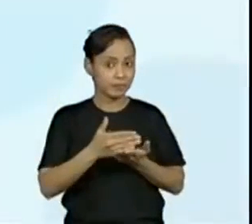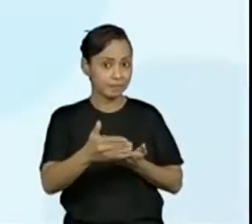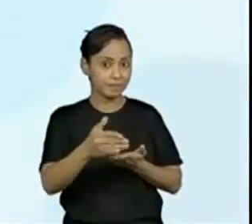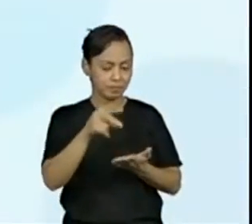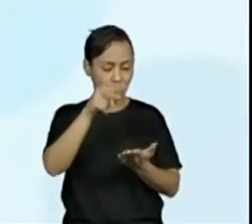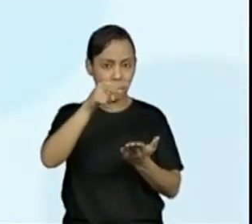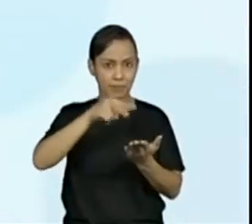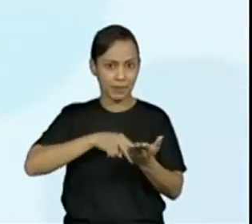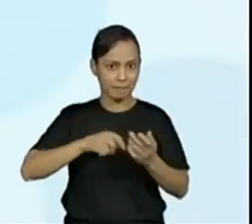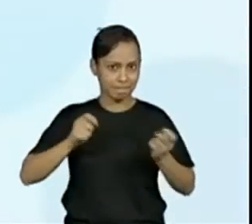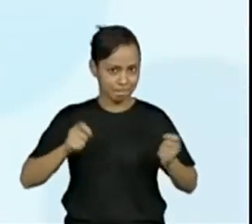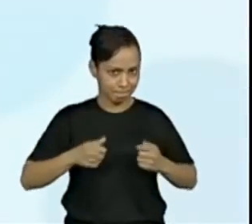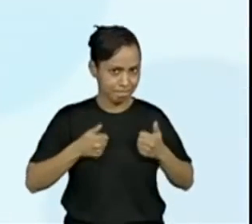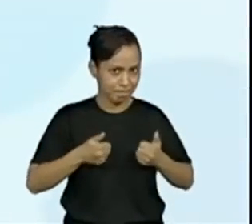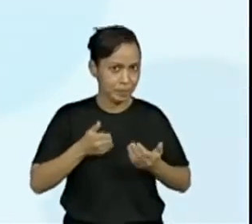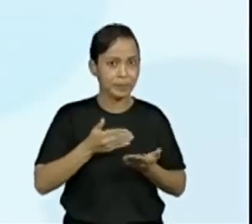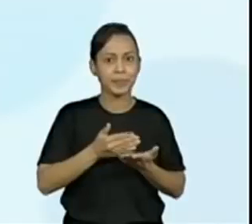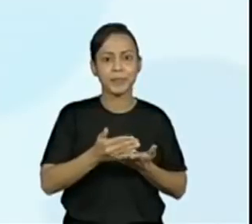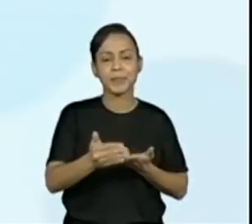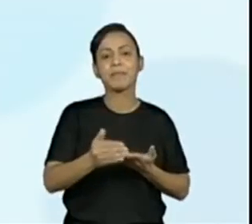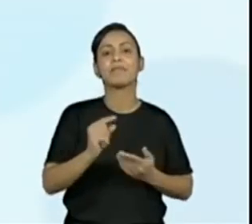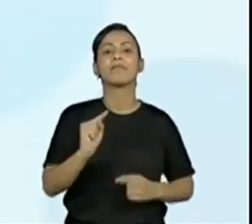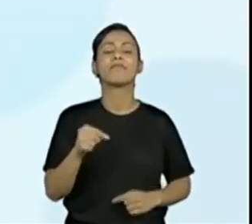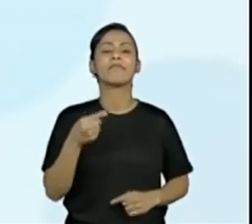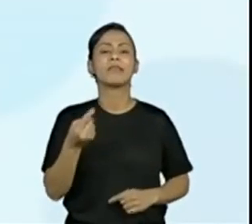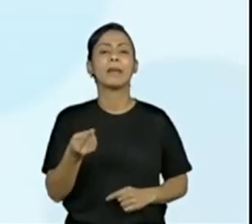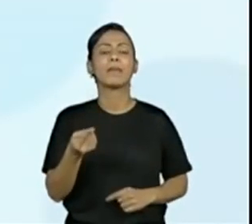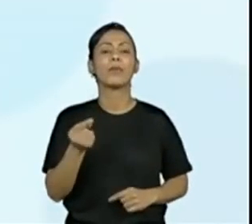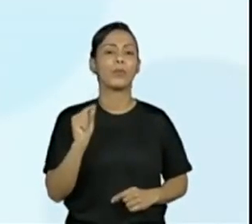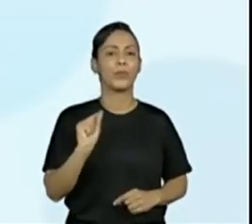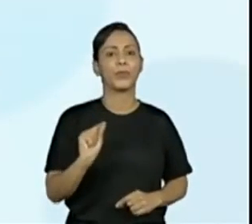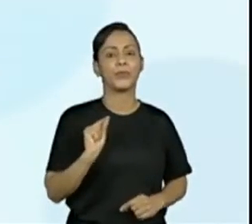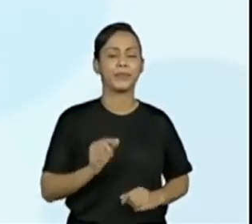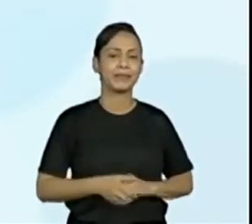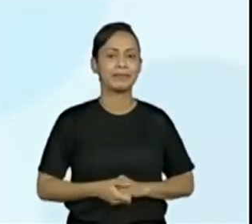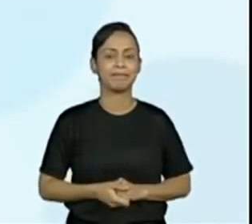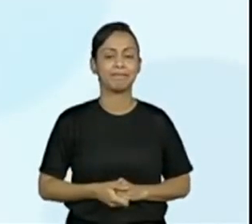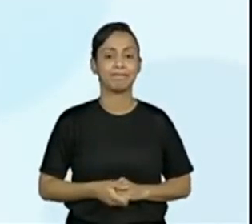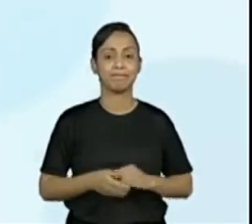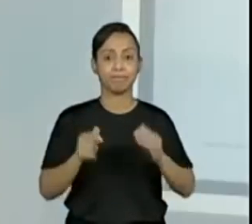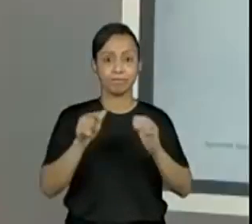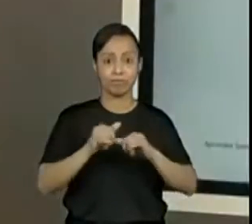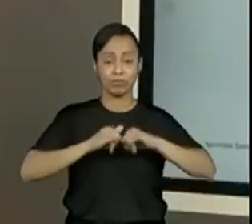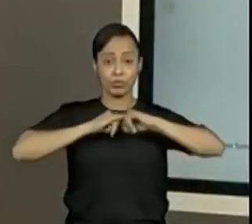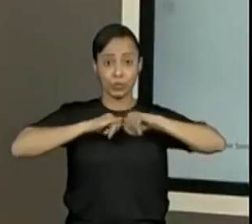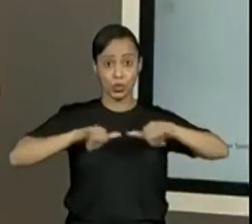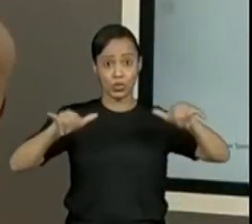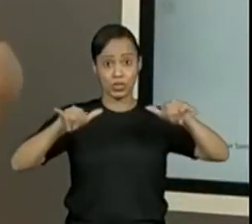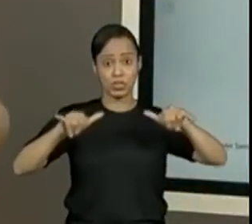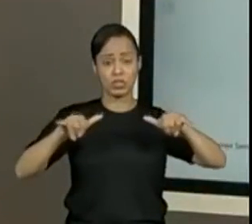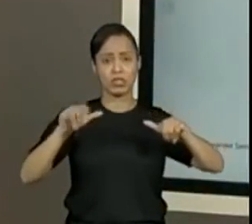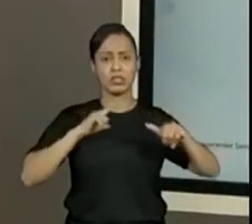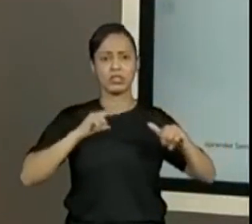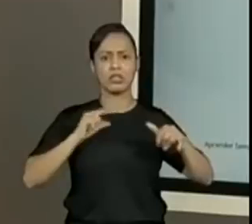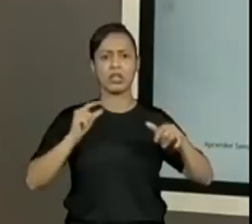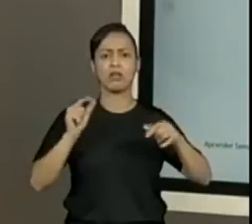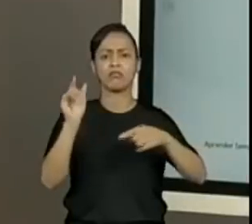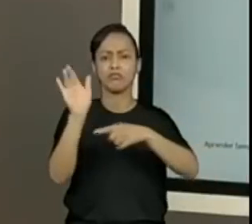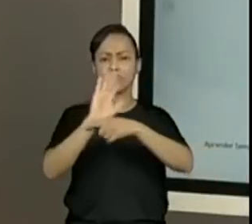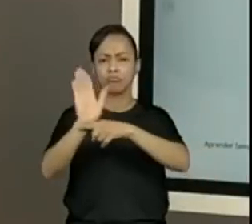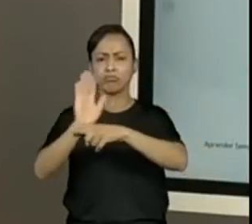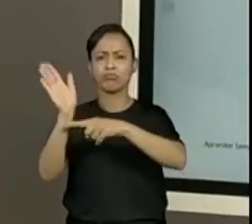a nossa leitura de notícia? E aí eu vou deixar só um detalhe. A notícia, ela vai ter vários slides?